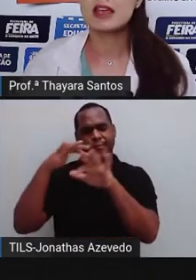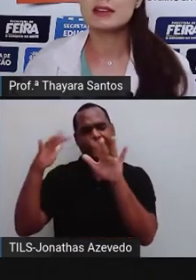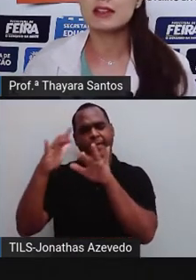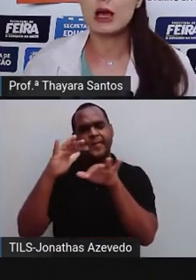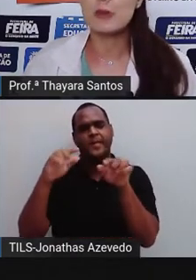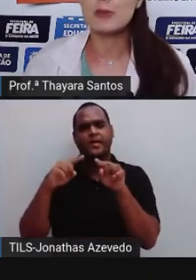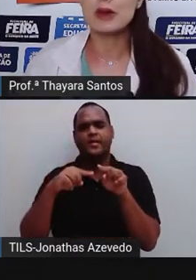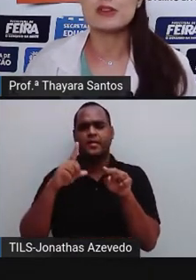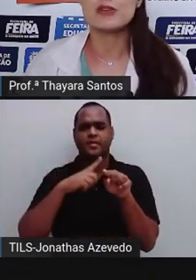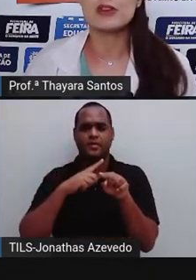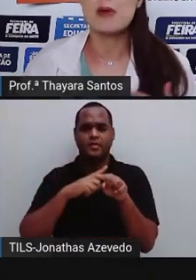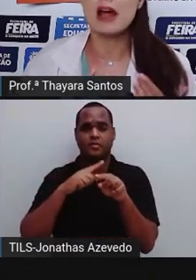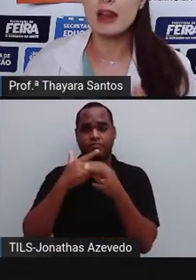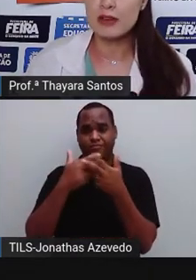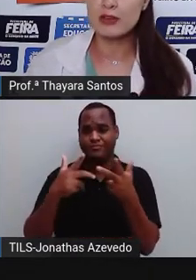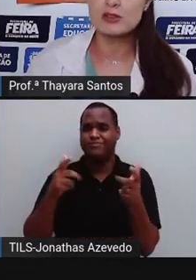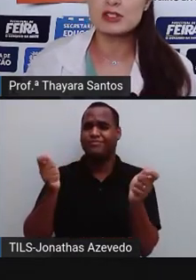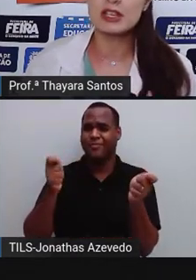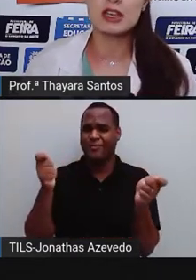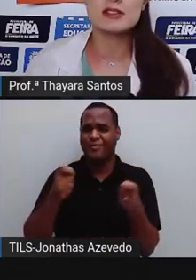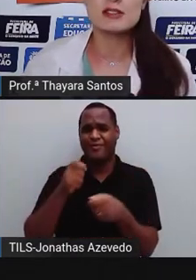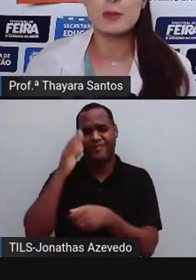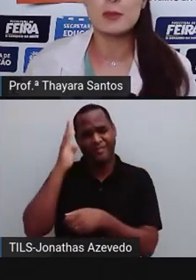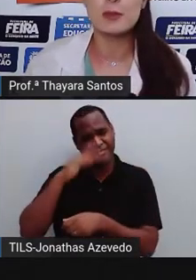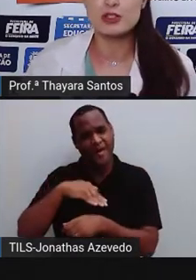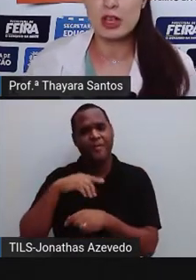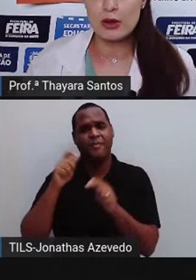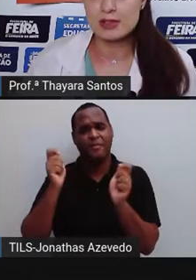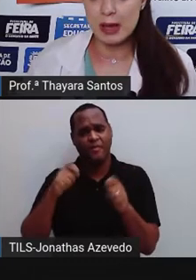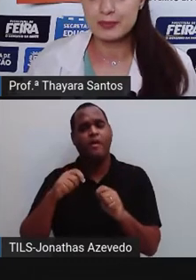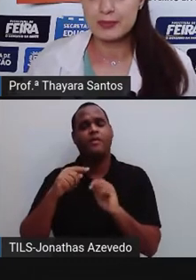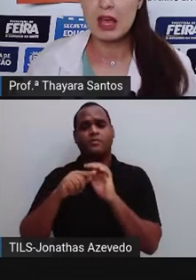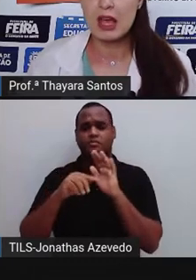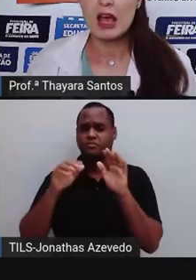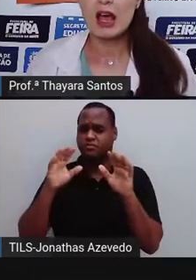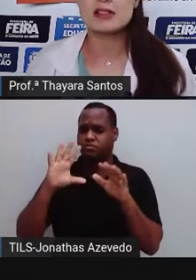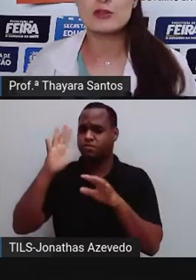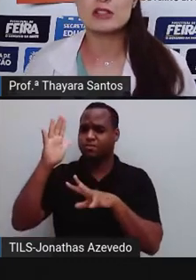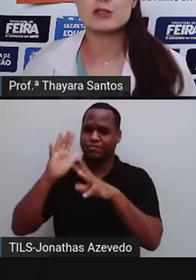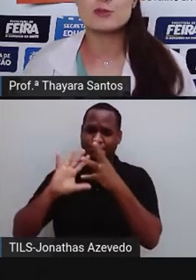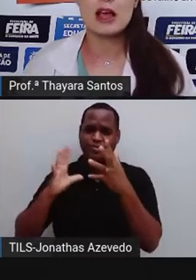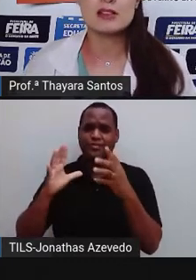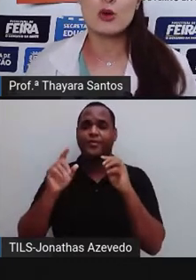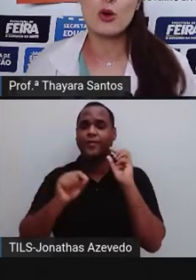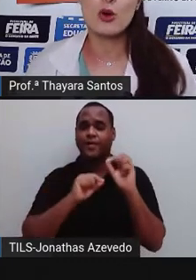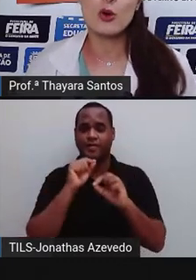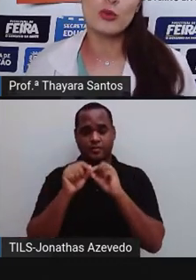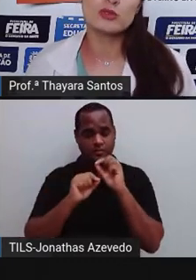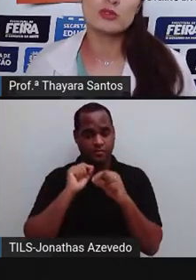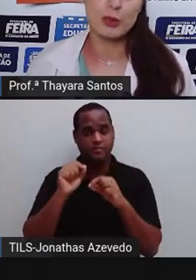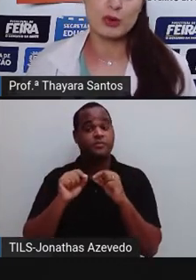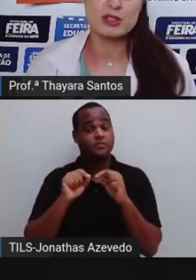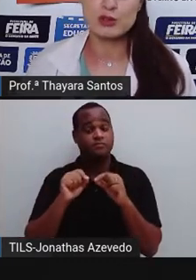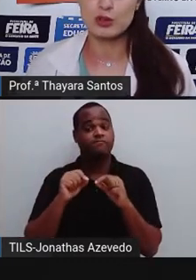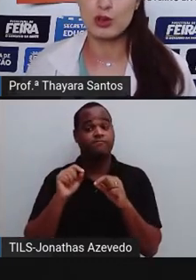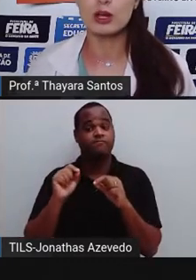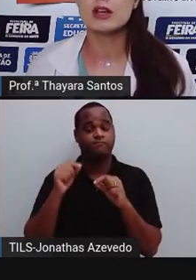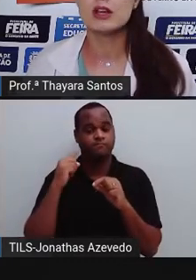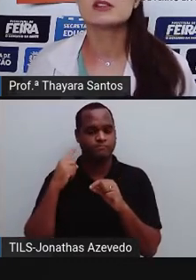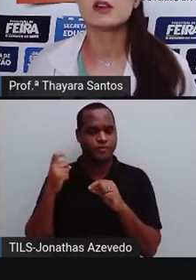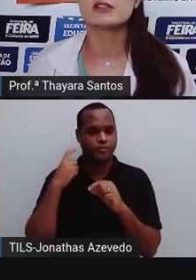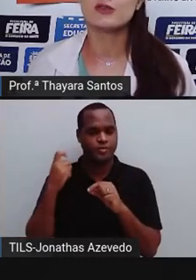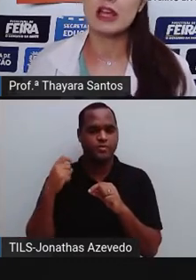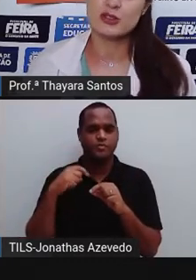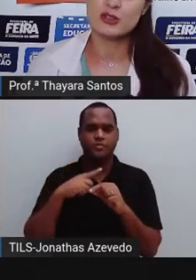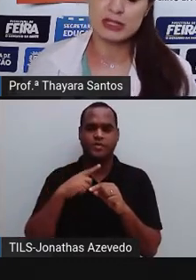sem atentar para os efeitos maléficos que se pode causar. As causas mais comuns dessa poluição sonora